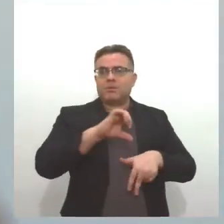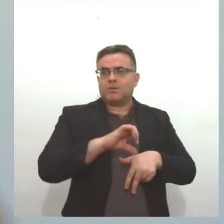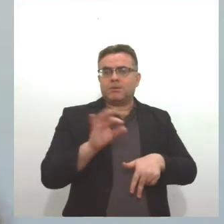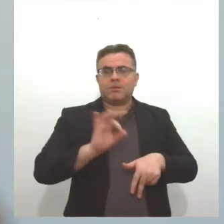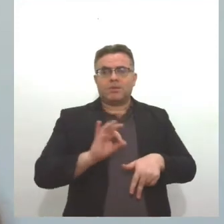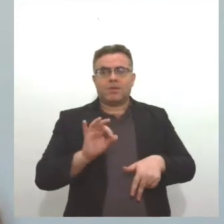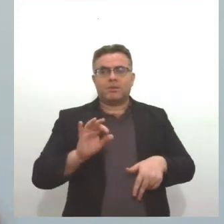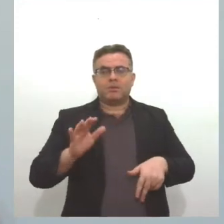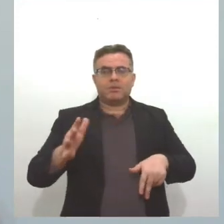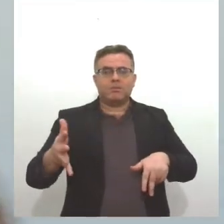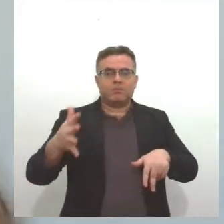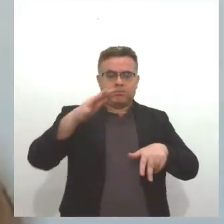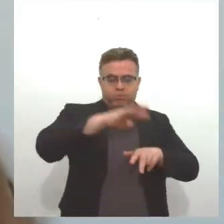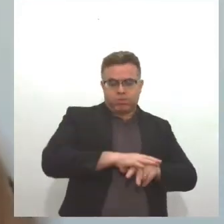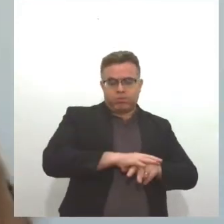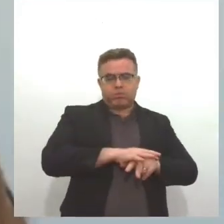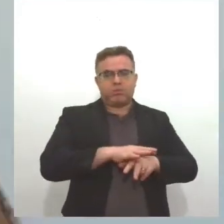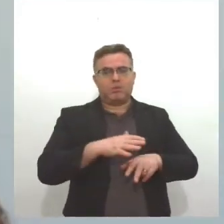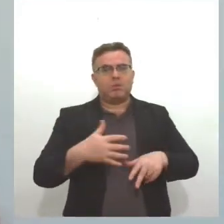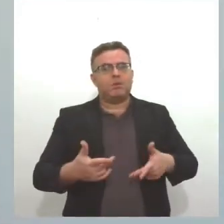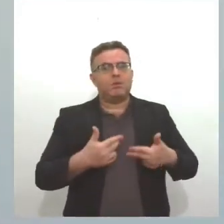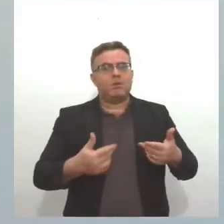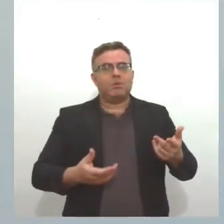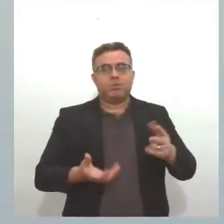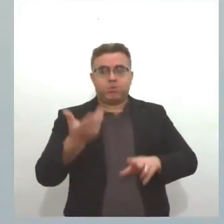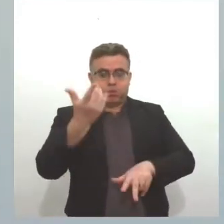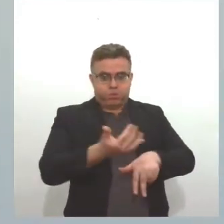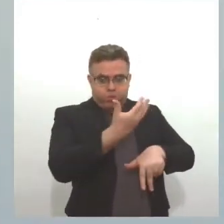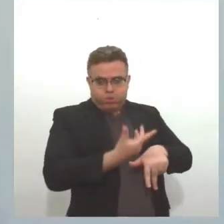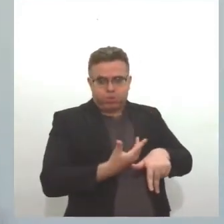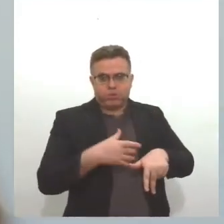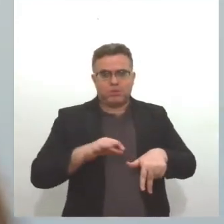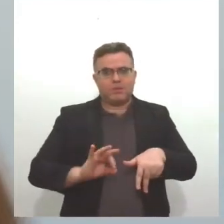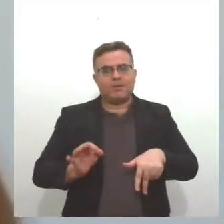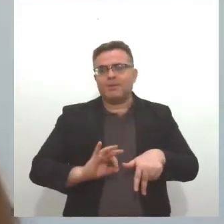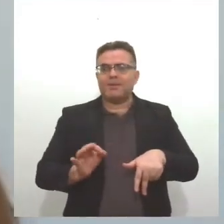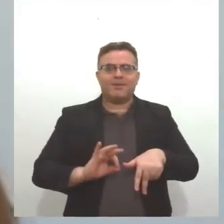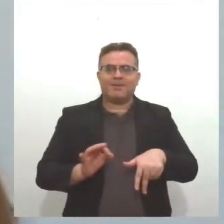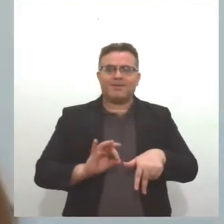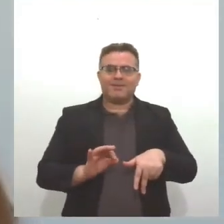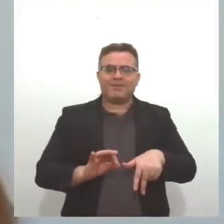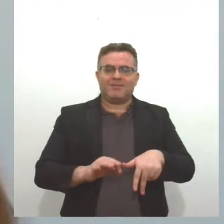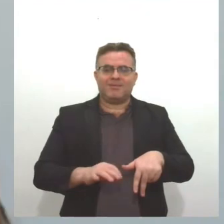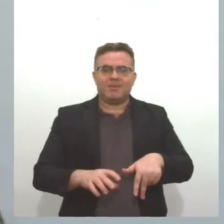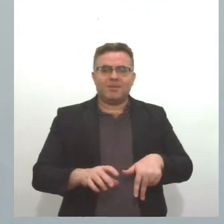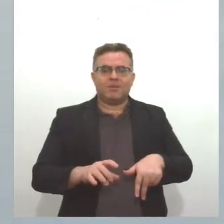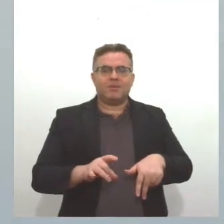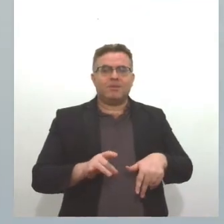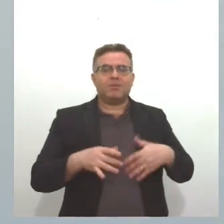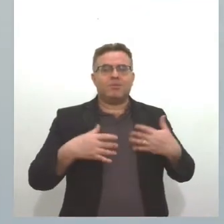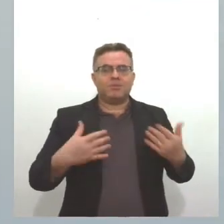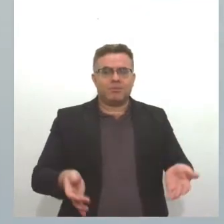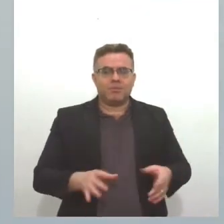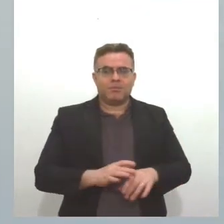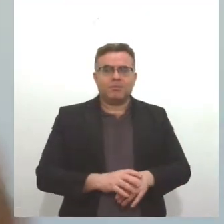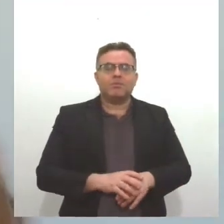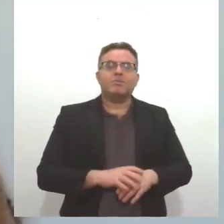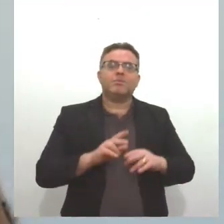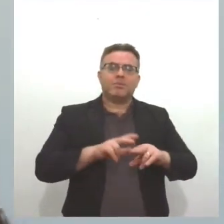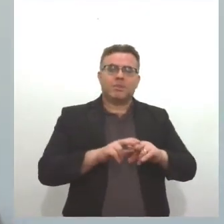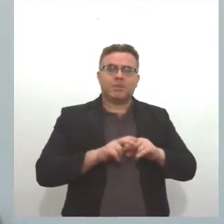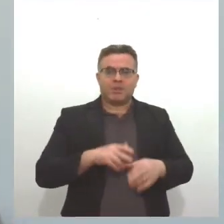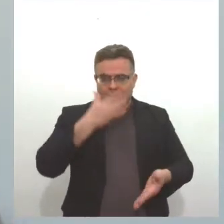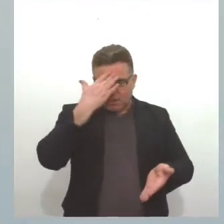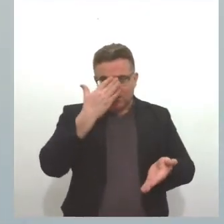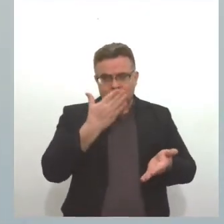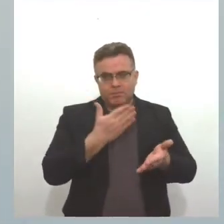incêndio, não houve fogo. O Corpo de Bombeiros não foi acionado para essa ocorrência. Motivos a isso aí, acredito, da